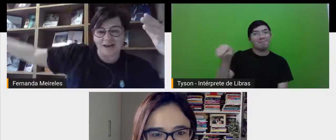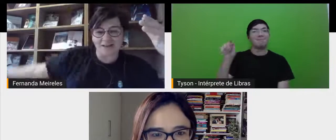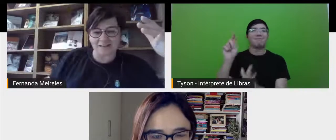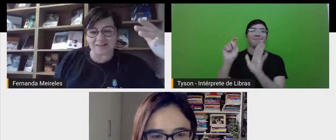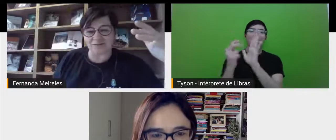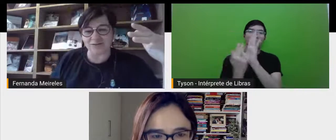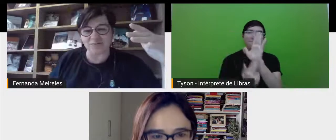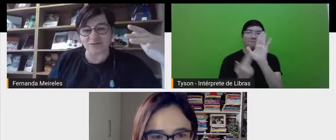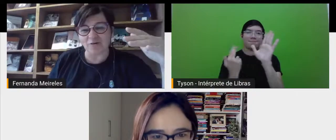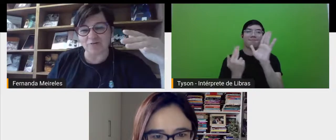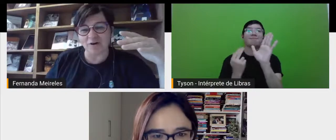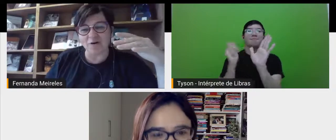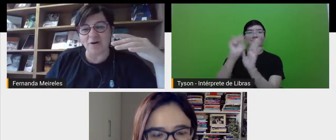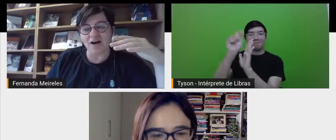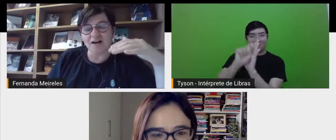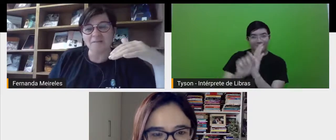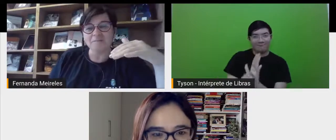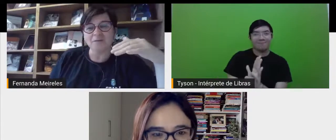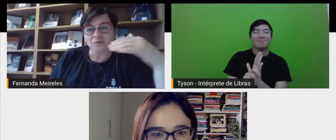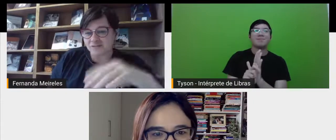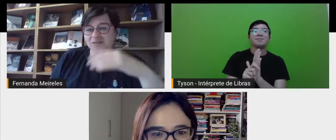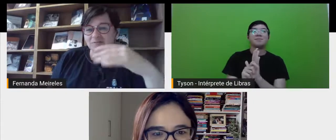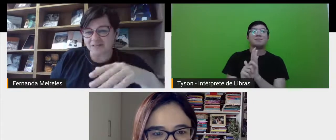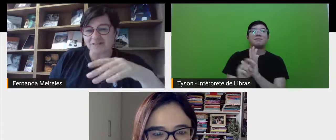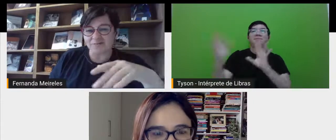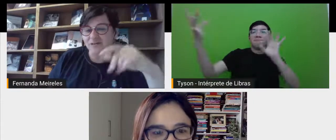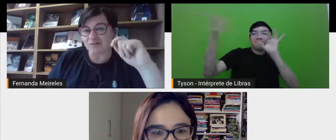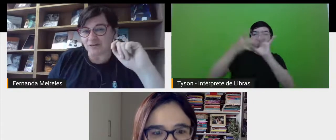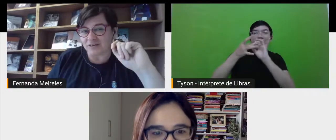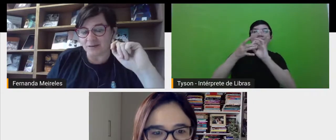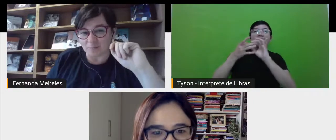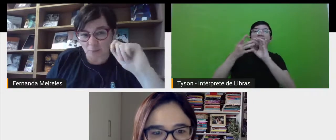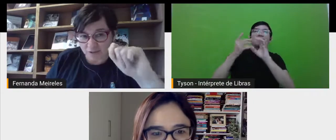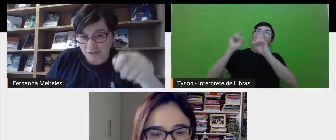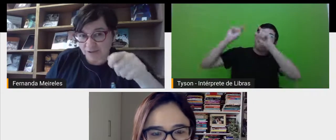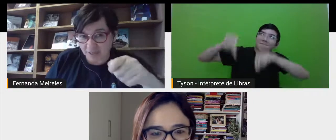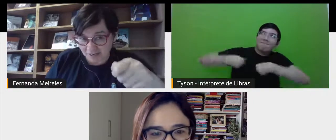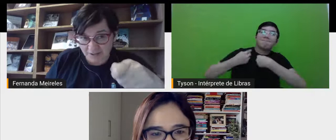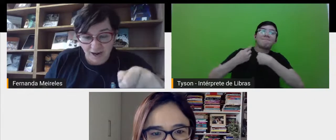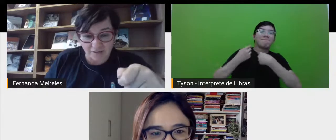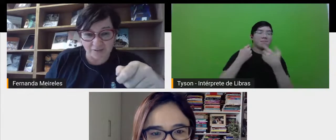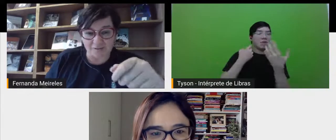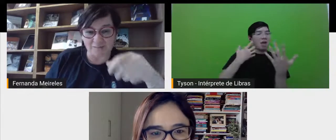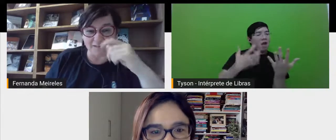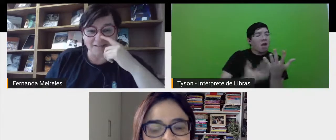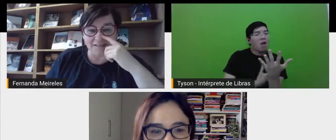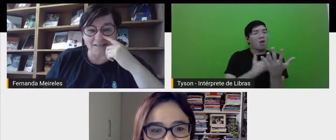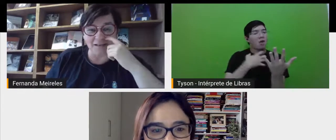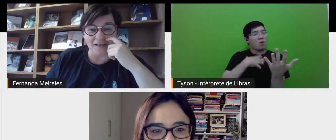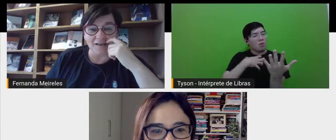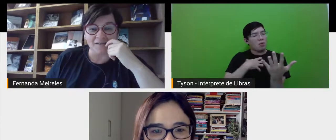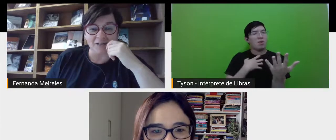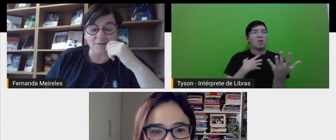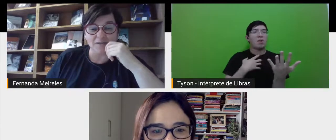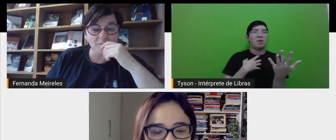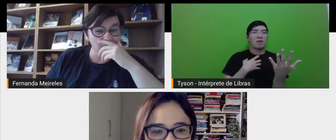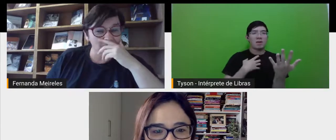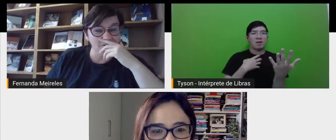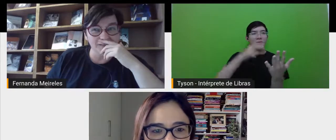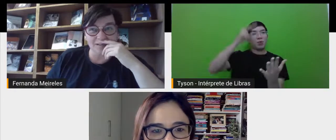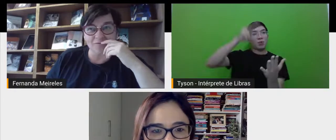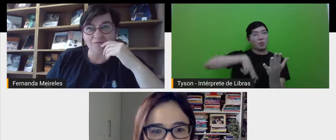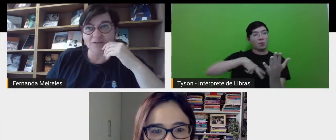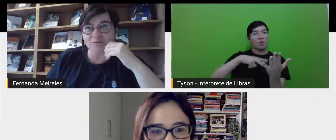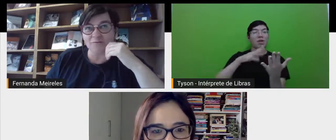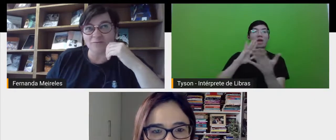codificar aquela história de tal forma, conseguiu fazer do jeito que muita gente tem a chave. Mas, assim, geralmente são